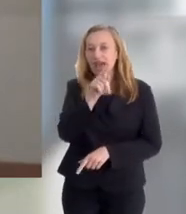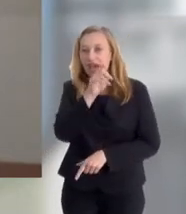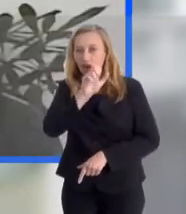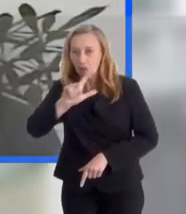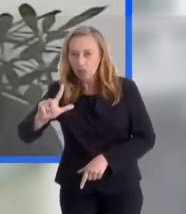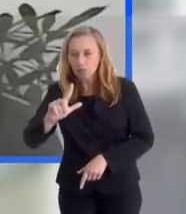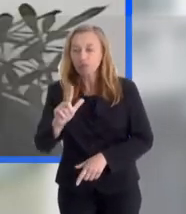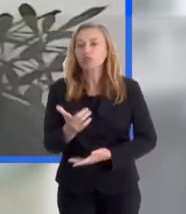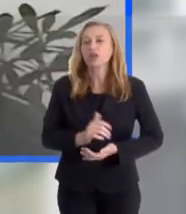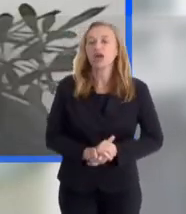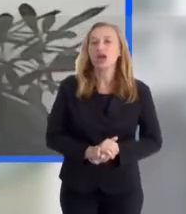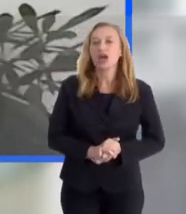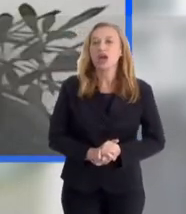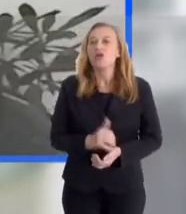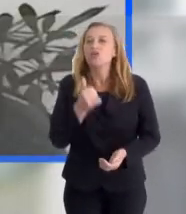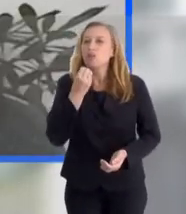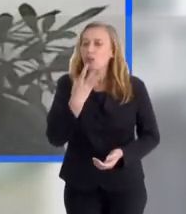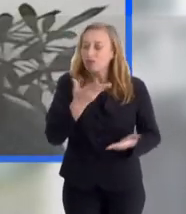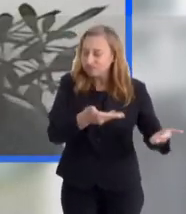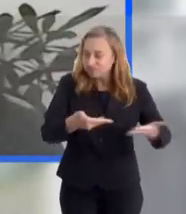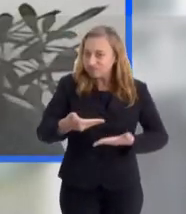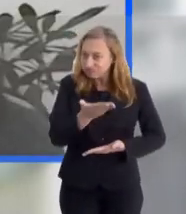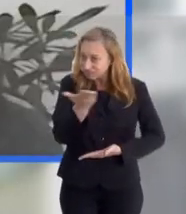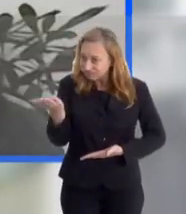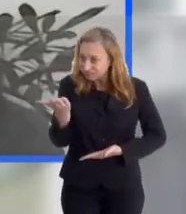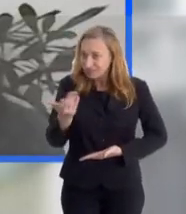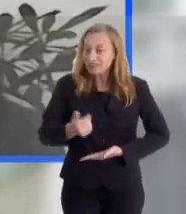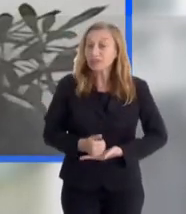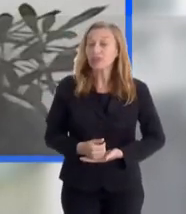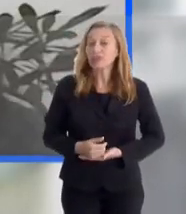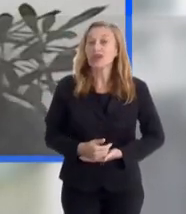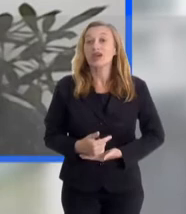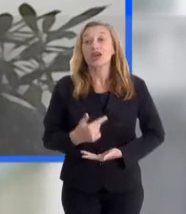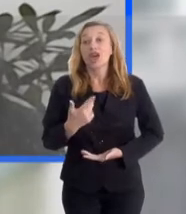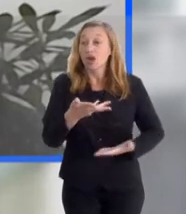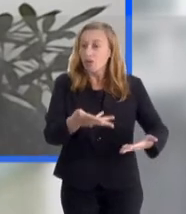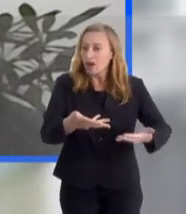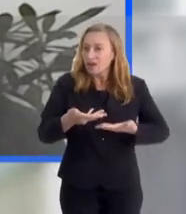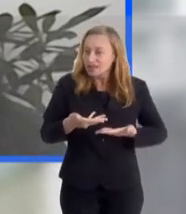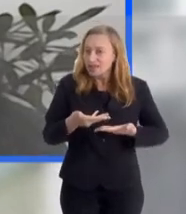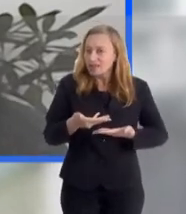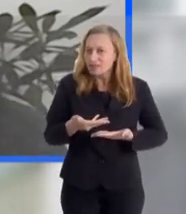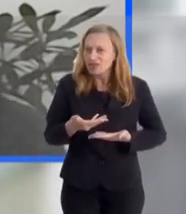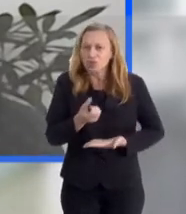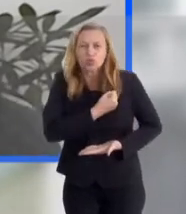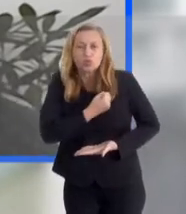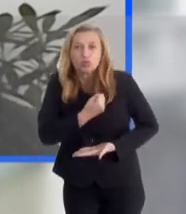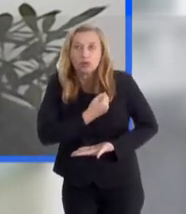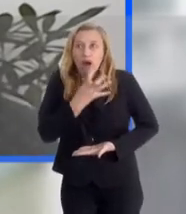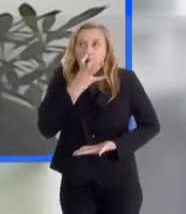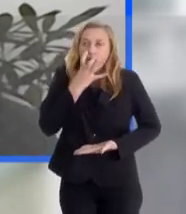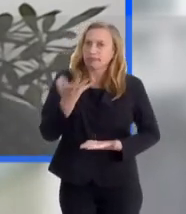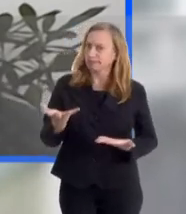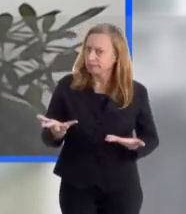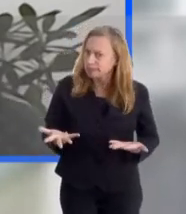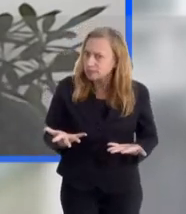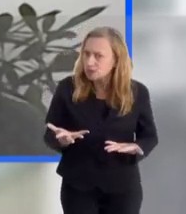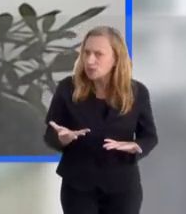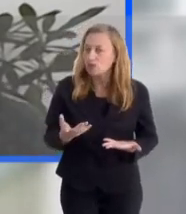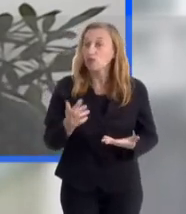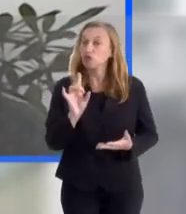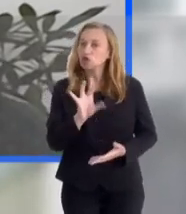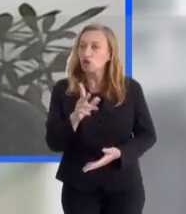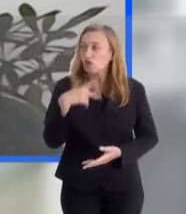Machado. Meninas, muito bom tê-los aqui com a gente. Olha, eu recebi, tive acesso a dados impressionantes, né?